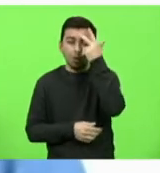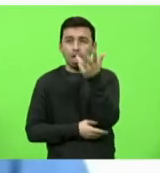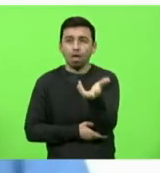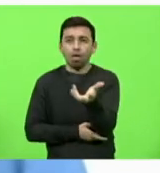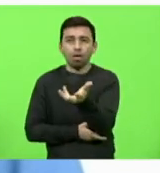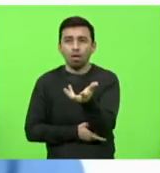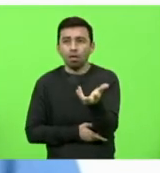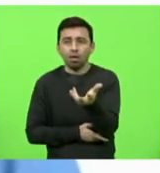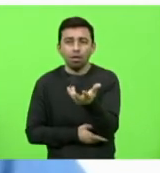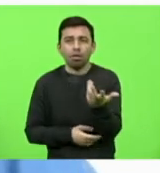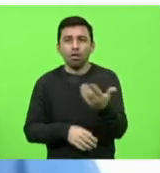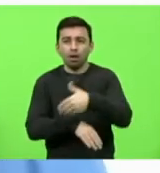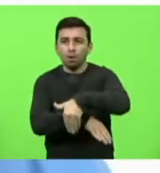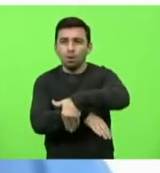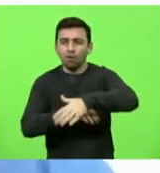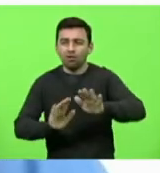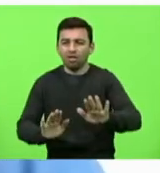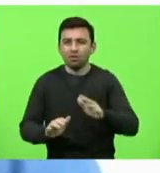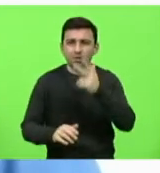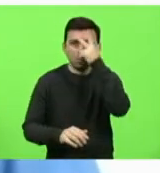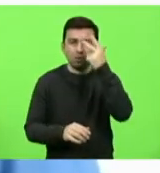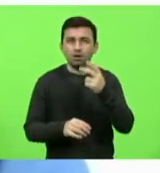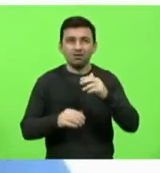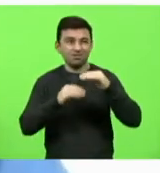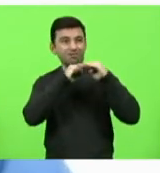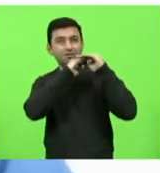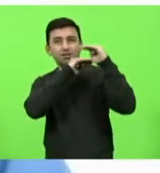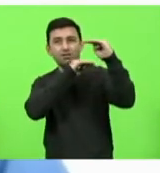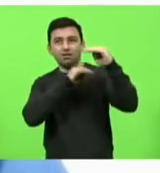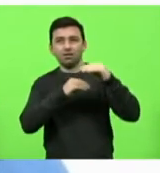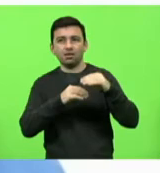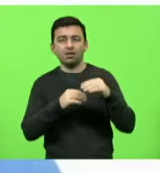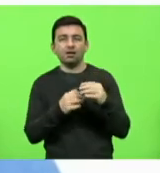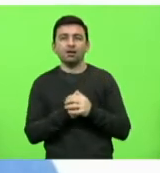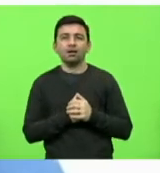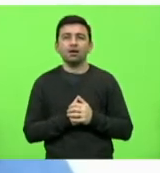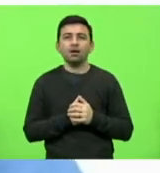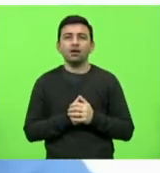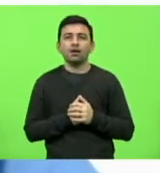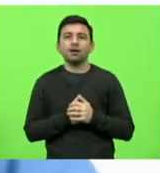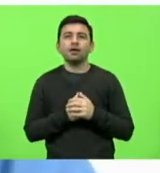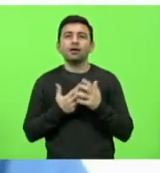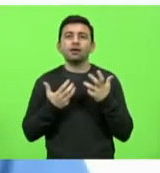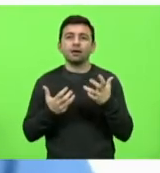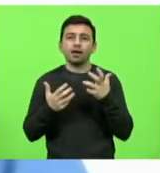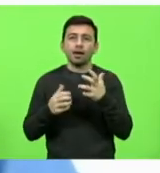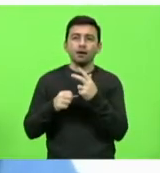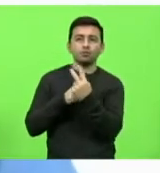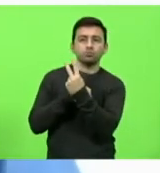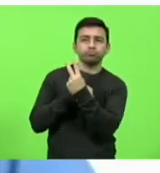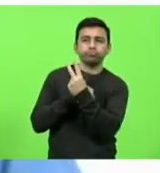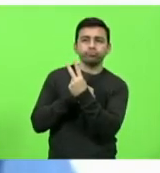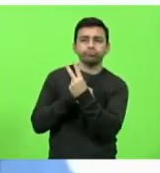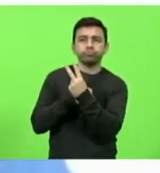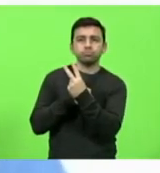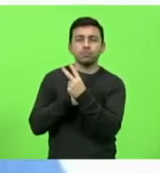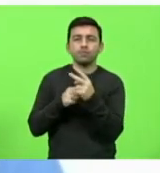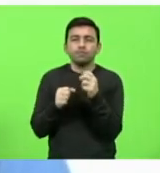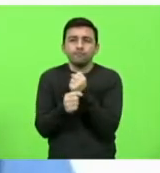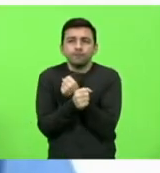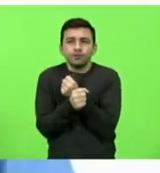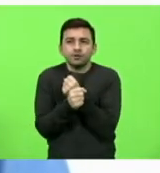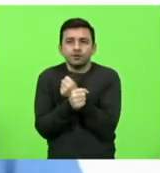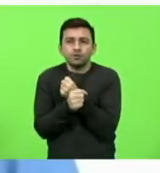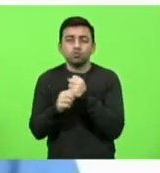na frente, na marquise, buscando alternativa para se proteger do frio, da